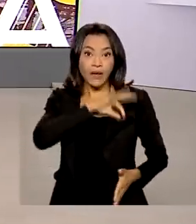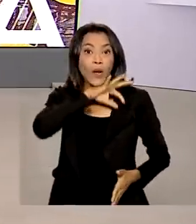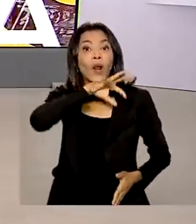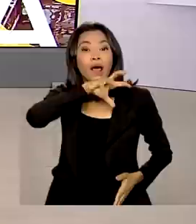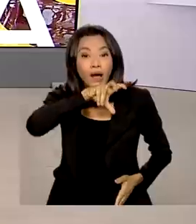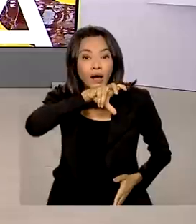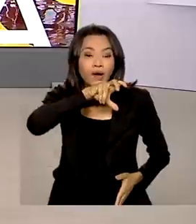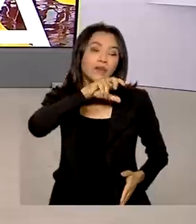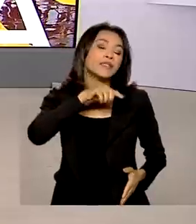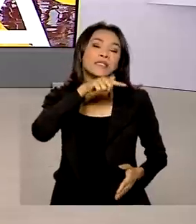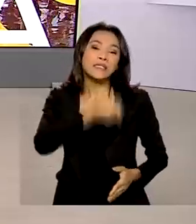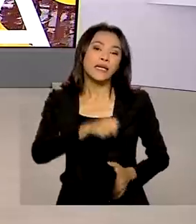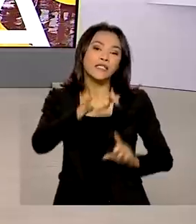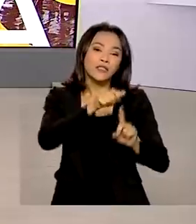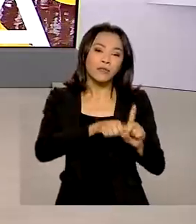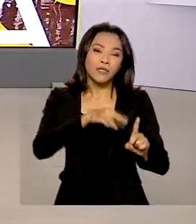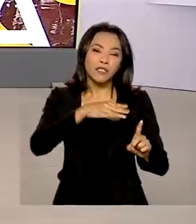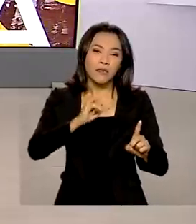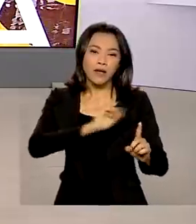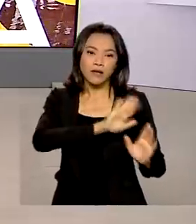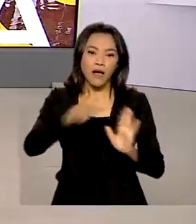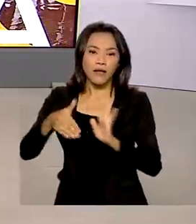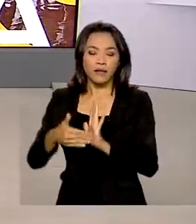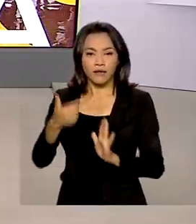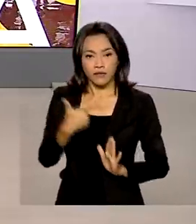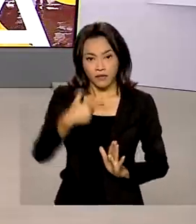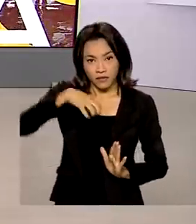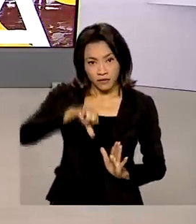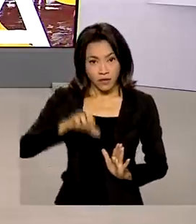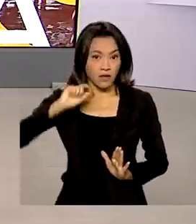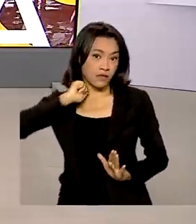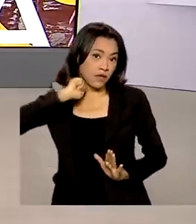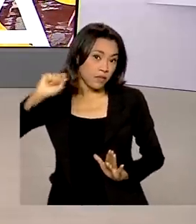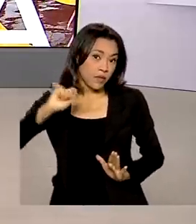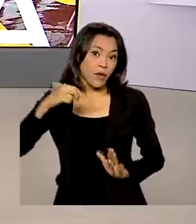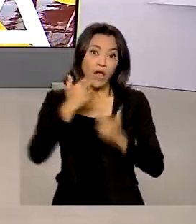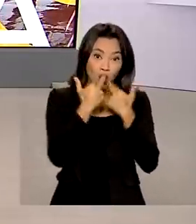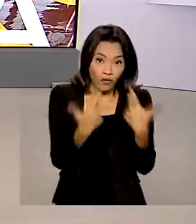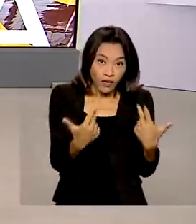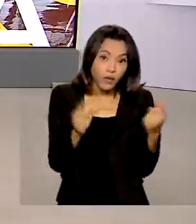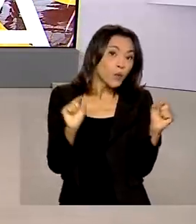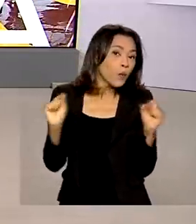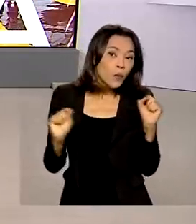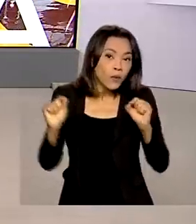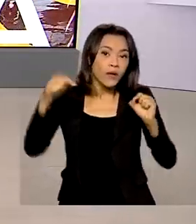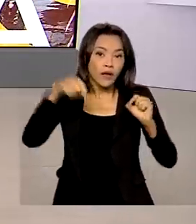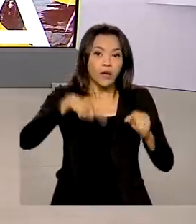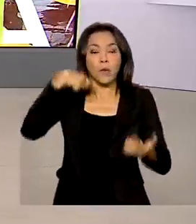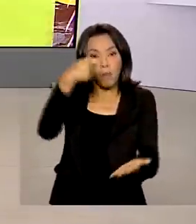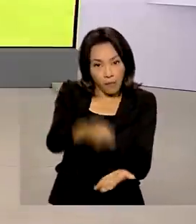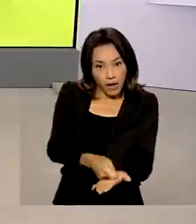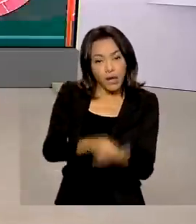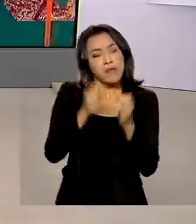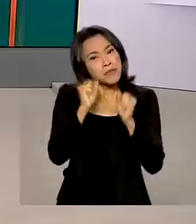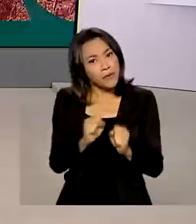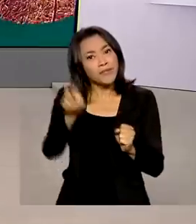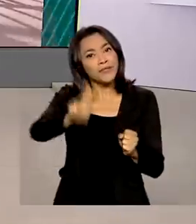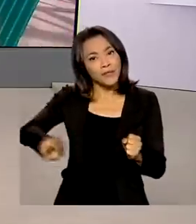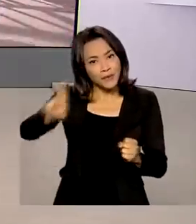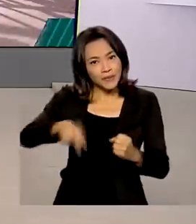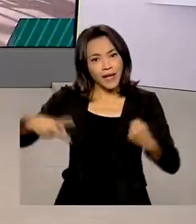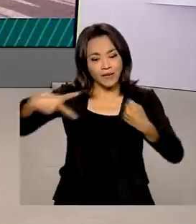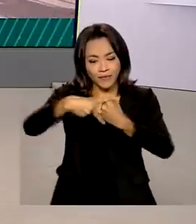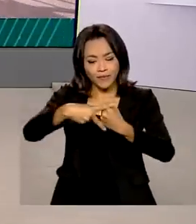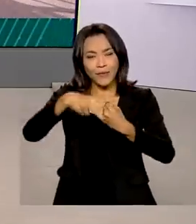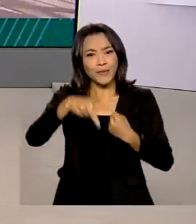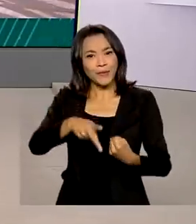março e vai até 29 de abril. A novidade este ano é que a restituição e o pagamento do imposto poderão ser feitos pela conta do